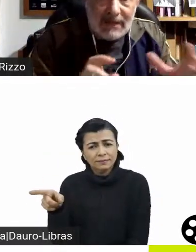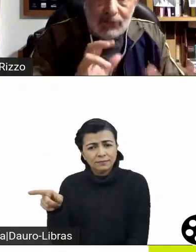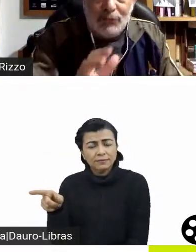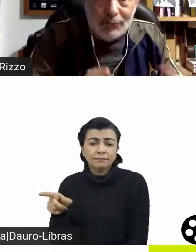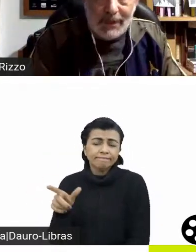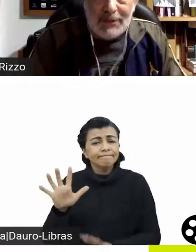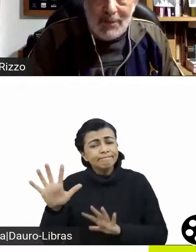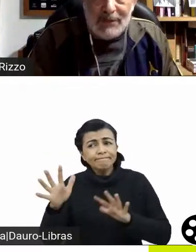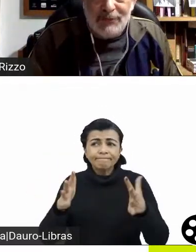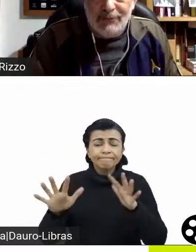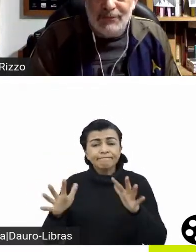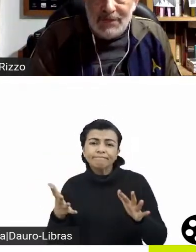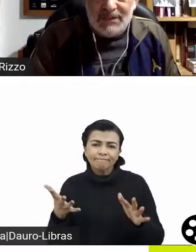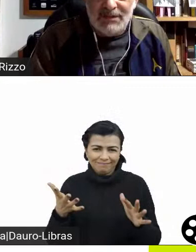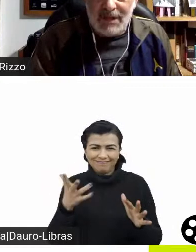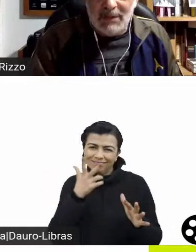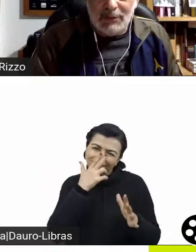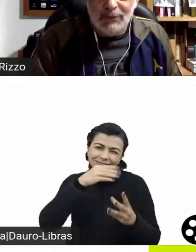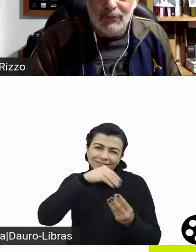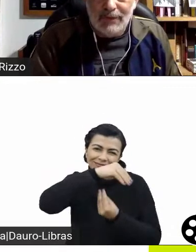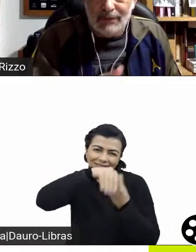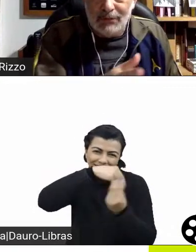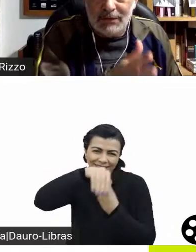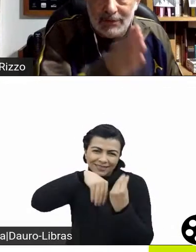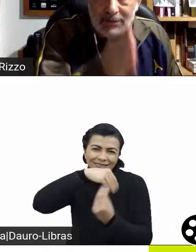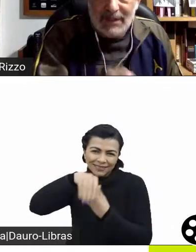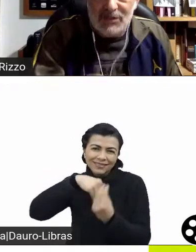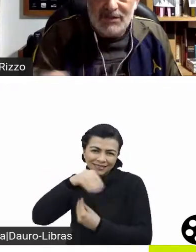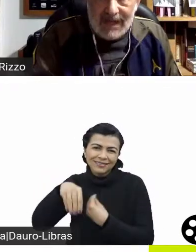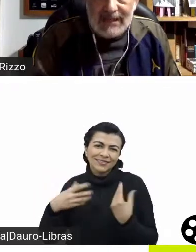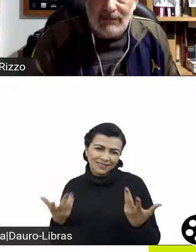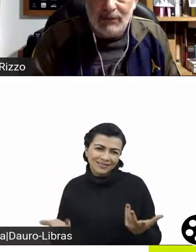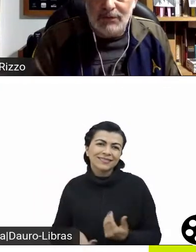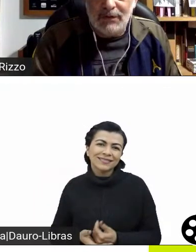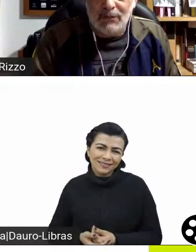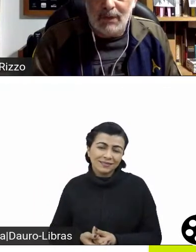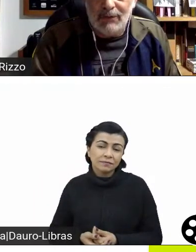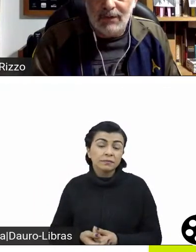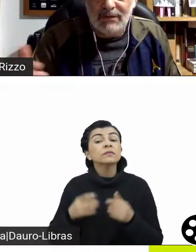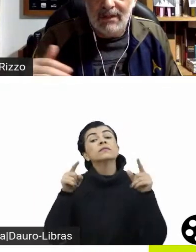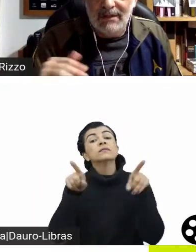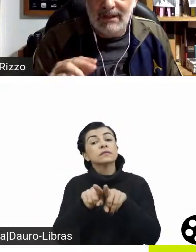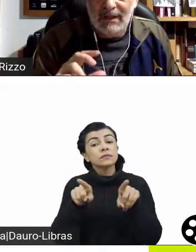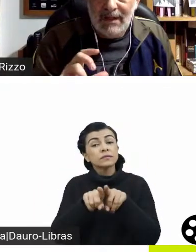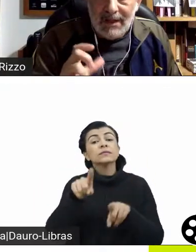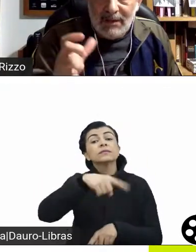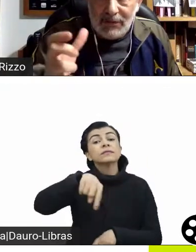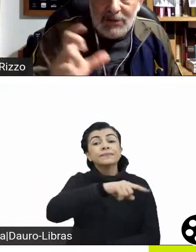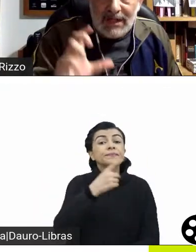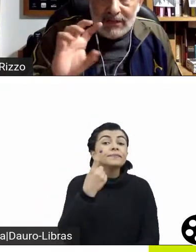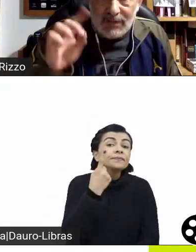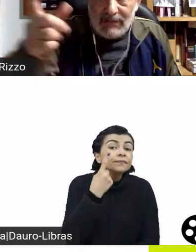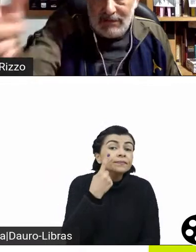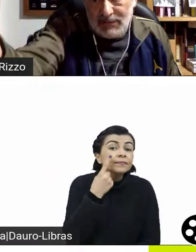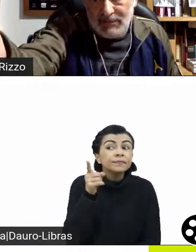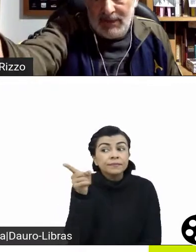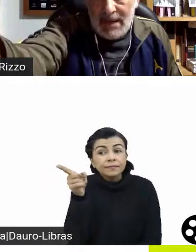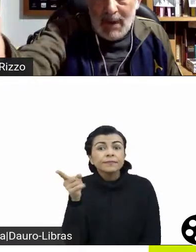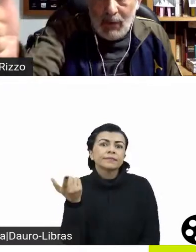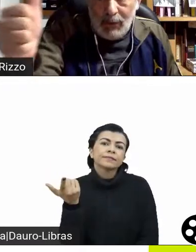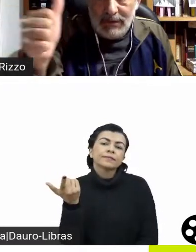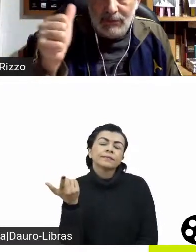É isso tudo aí que o Márcio disse, sem a menor dúvida, no sentido de registrar que estava acontecendo alguma coisa, né, mas eu acho que é isso,